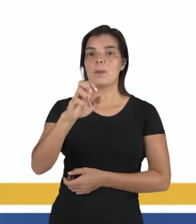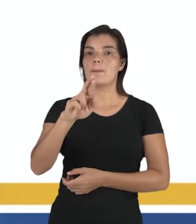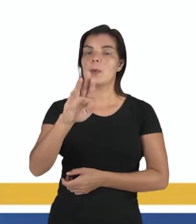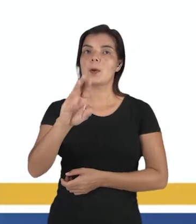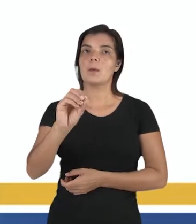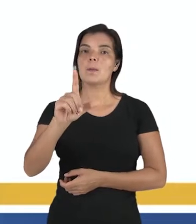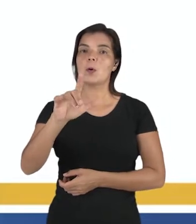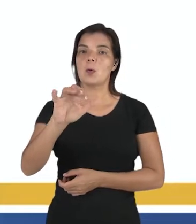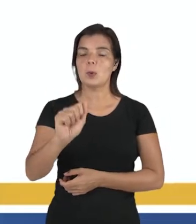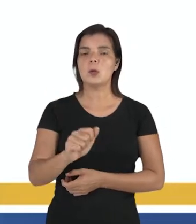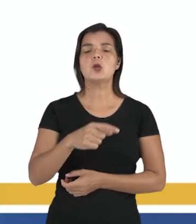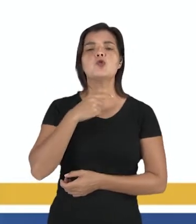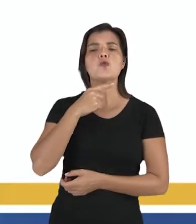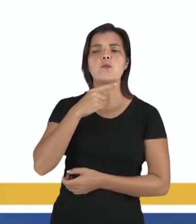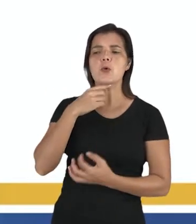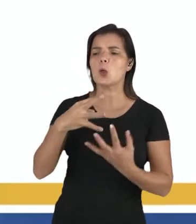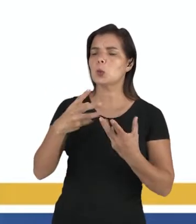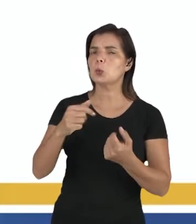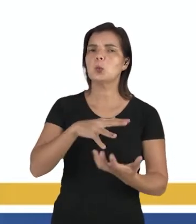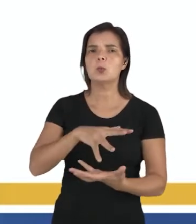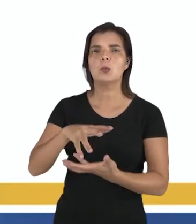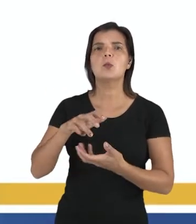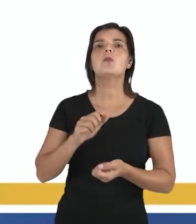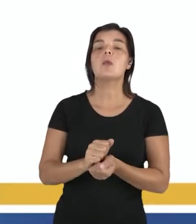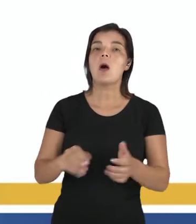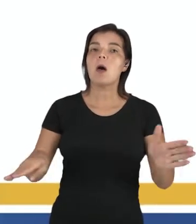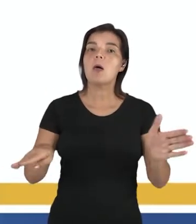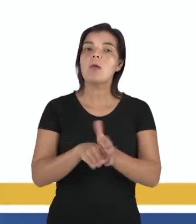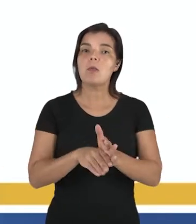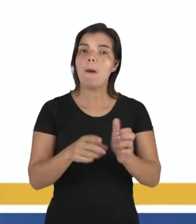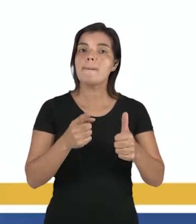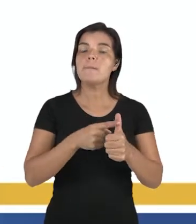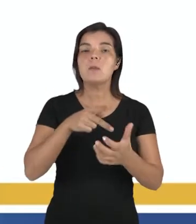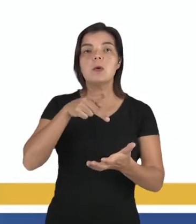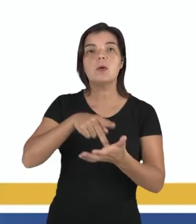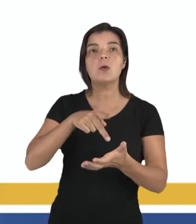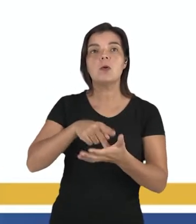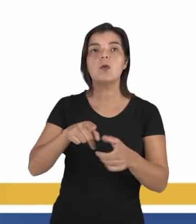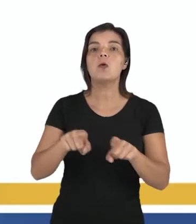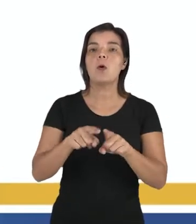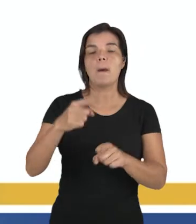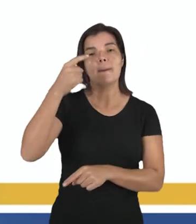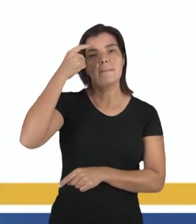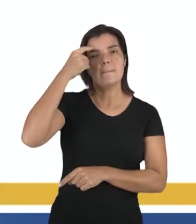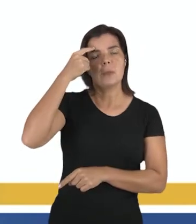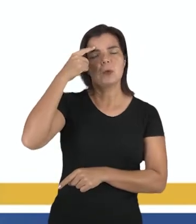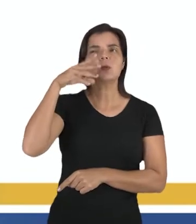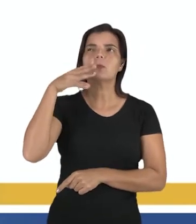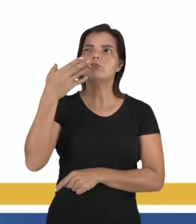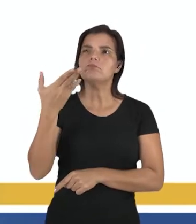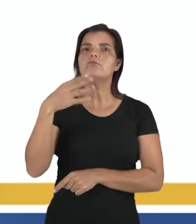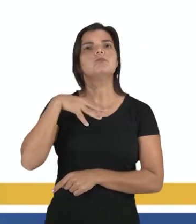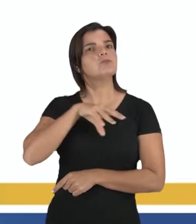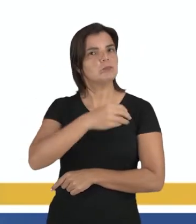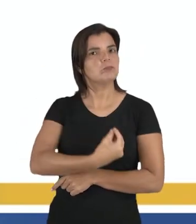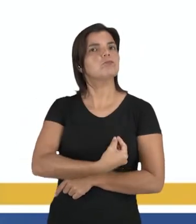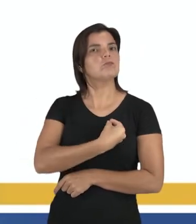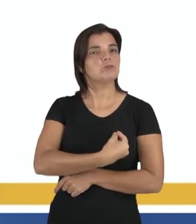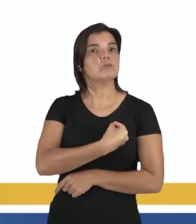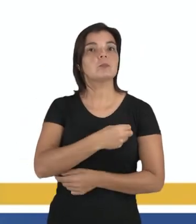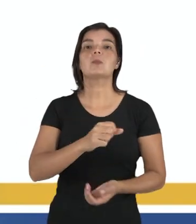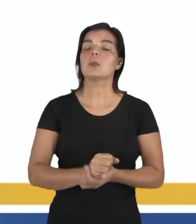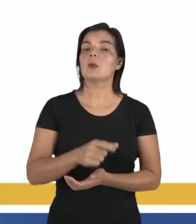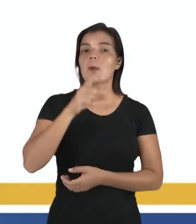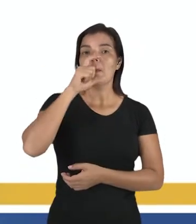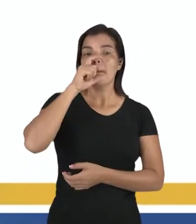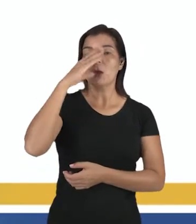tudo, duvida dos sentidos, duvida do mundo material, até ele chegar a uma primeira verdade, que é eu penso, logo eu existo. E Descartes é famoso